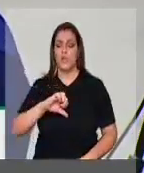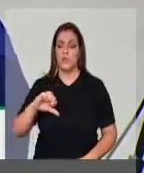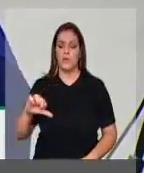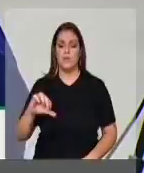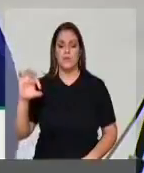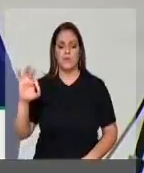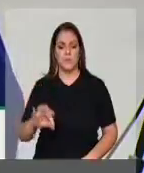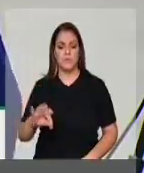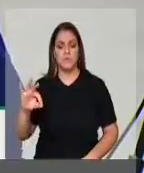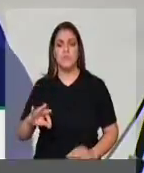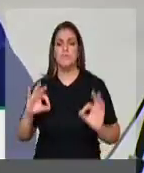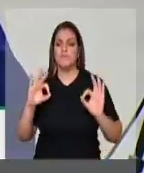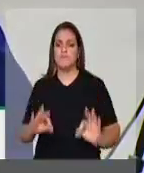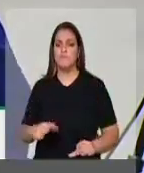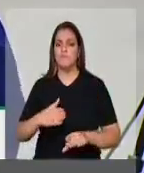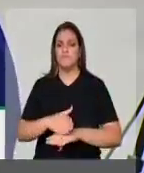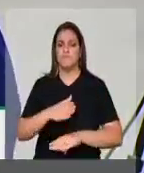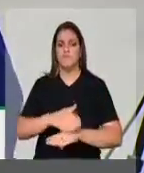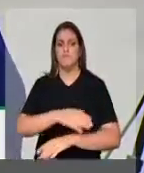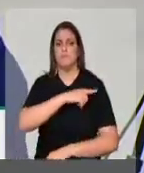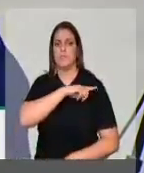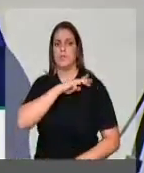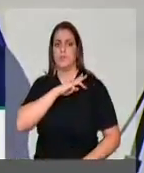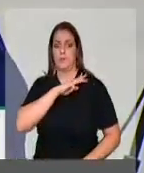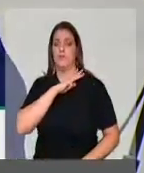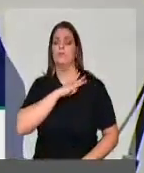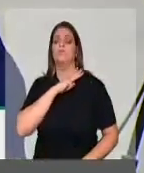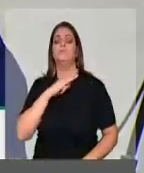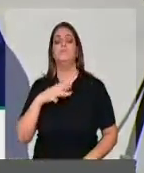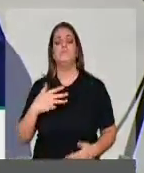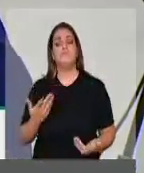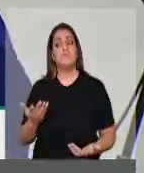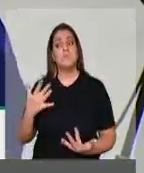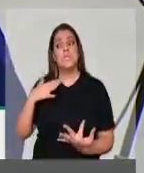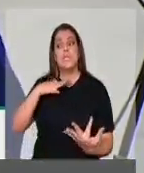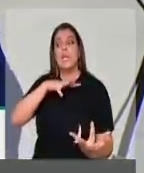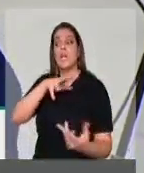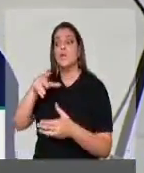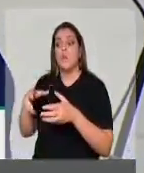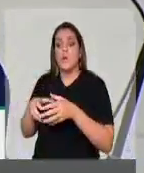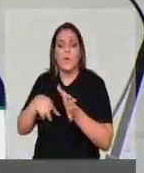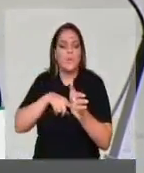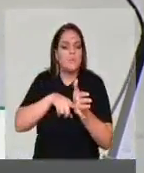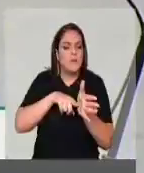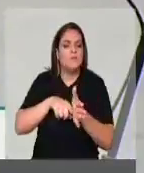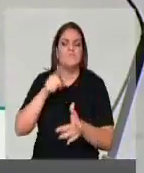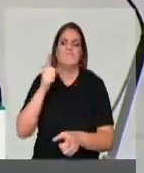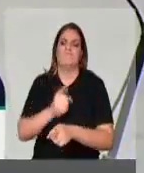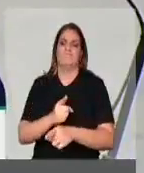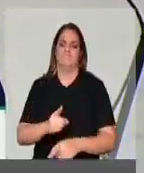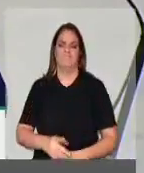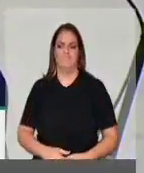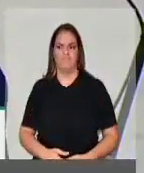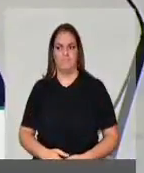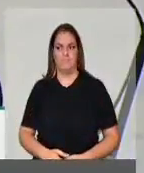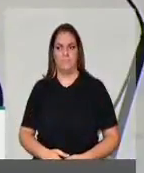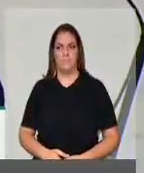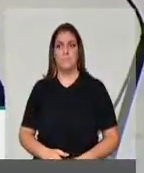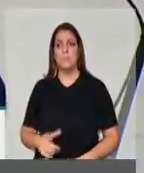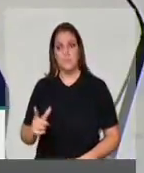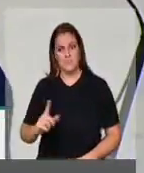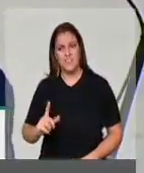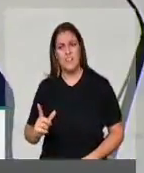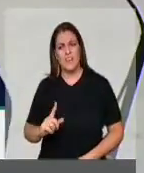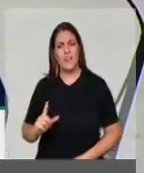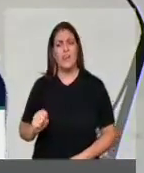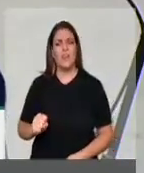médio, dados de organizações internacionais estes. Isso apesar do embargo imposto